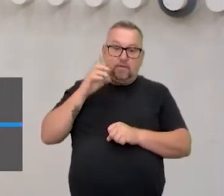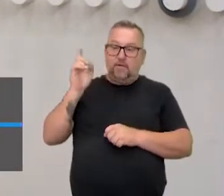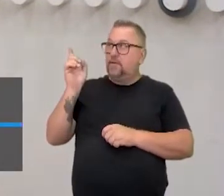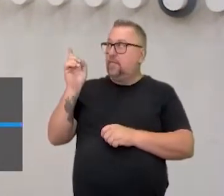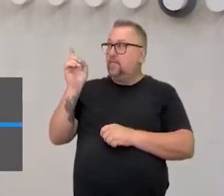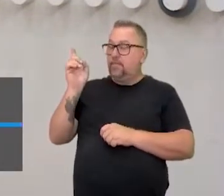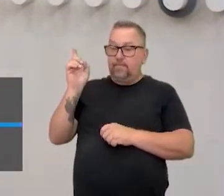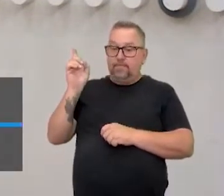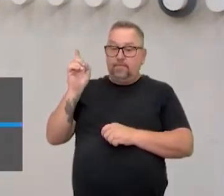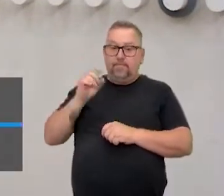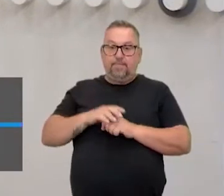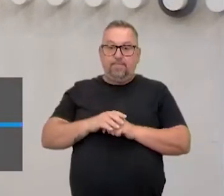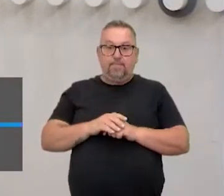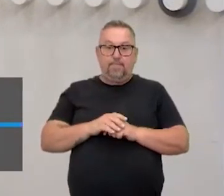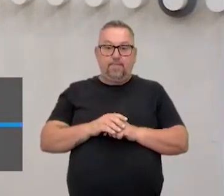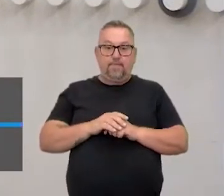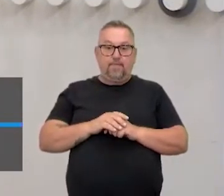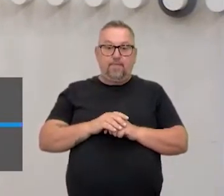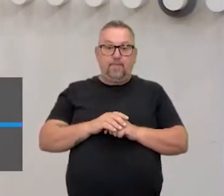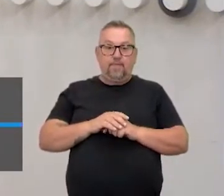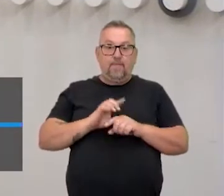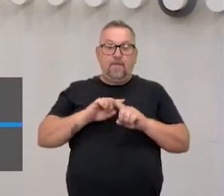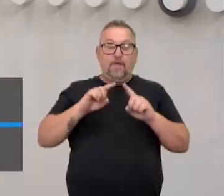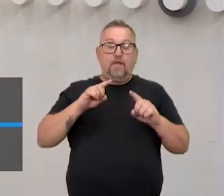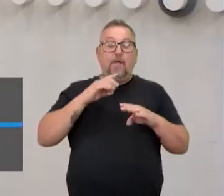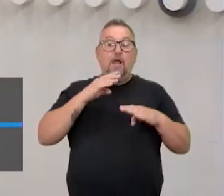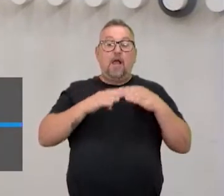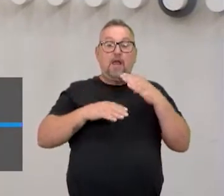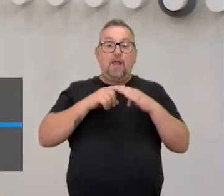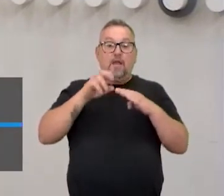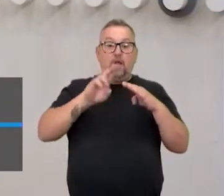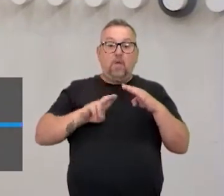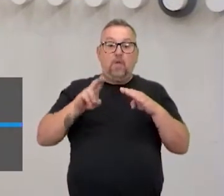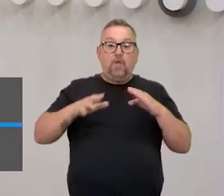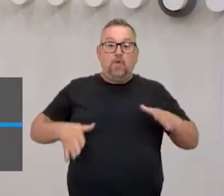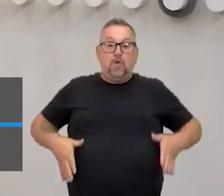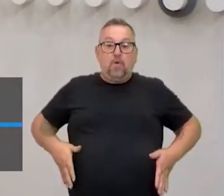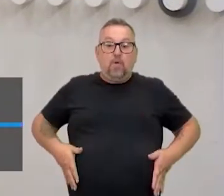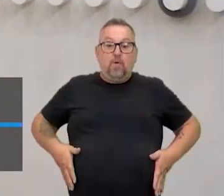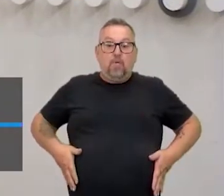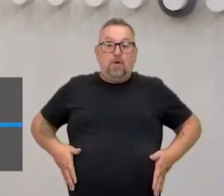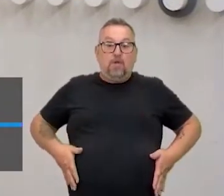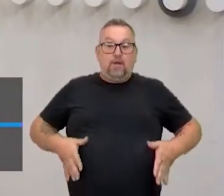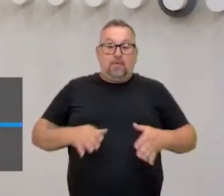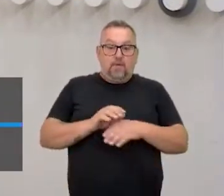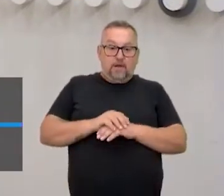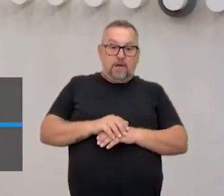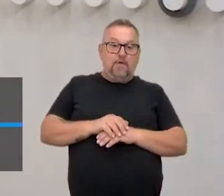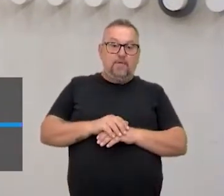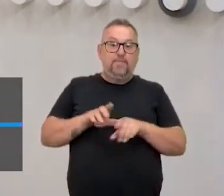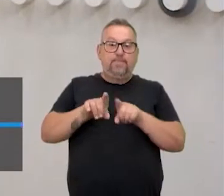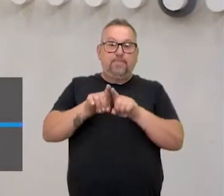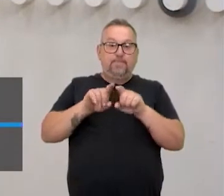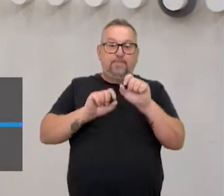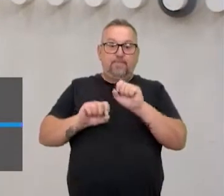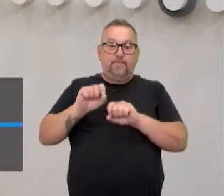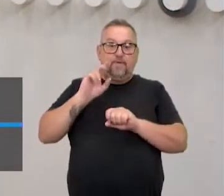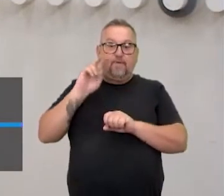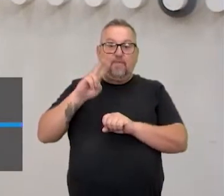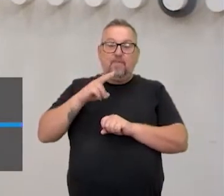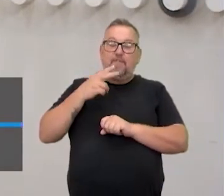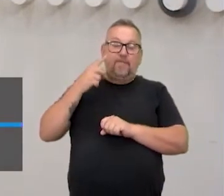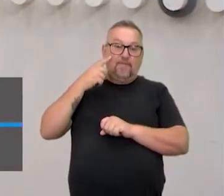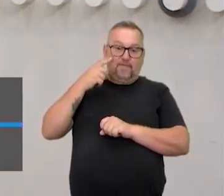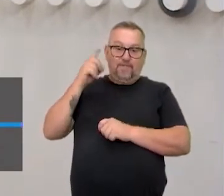inteiro, né? O do Karatê, você usa a força do quadril. Então, a gente... O principal golpe é o Seiken, né?